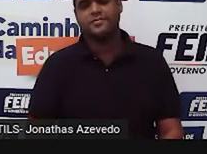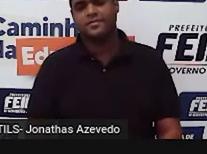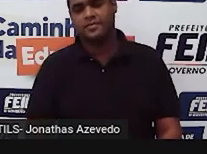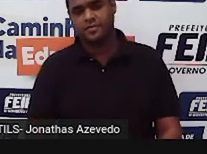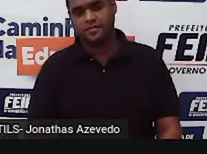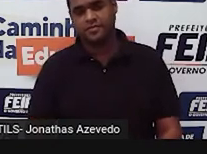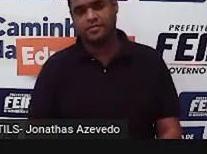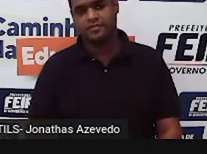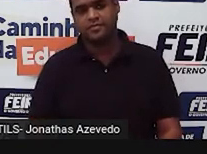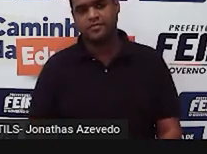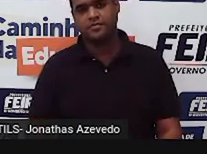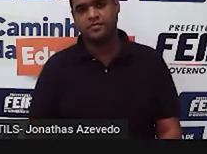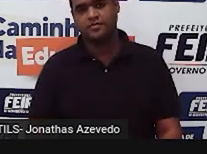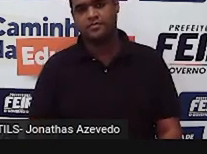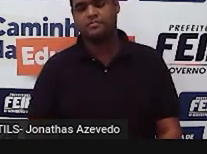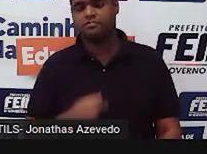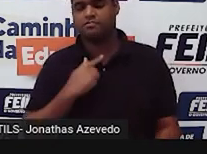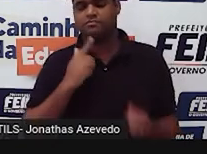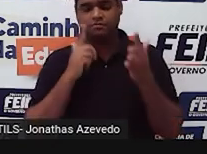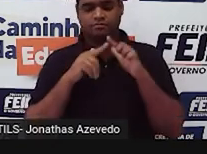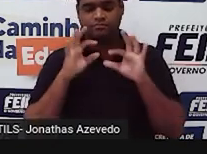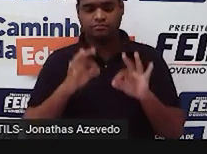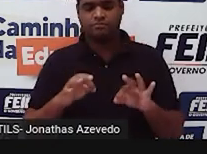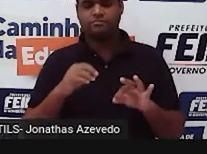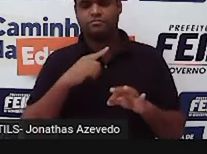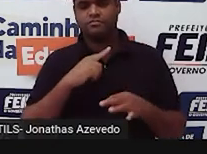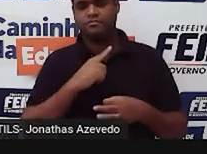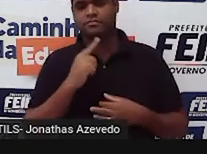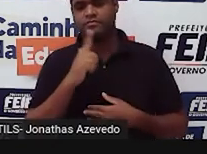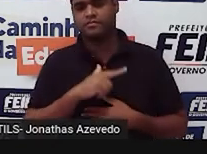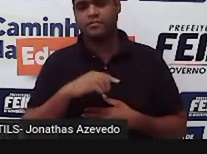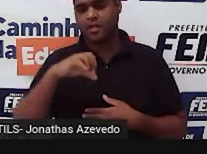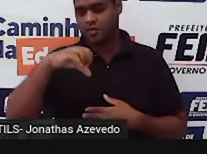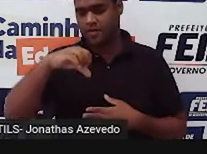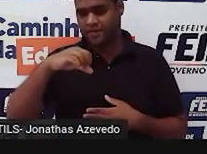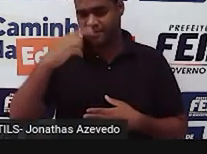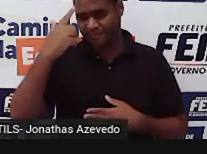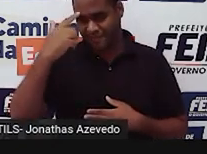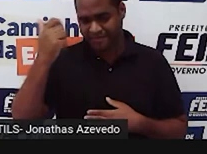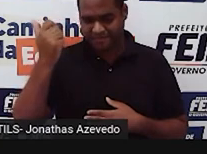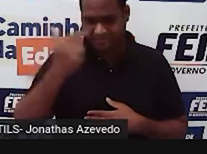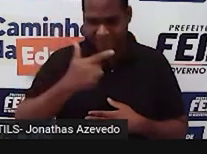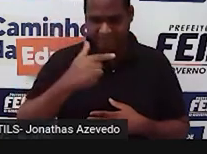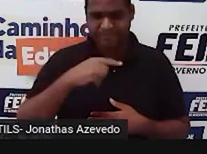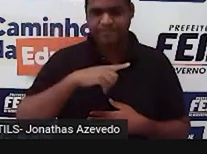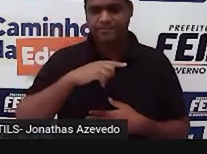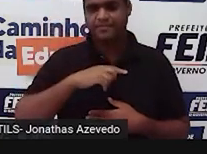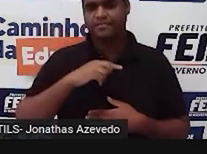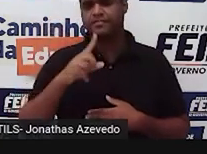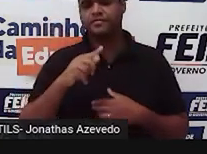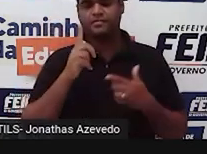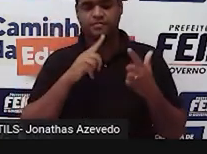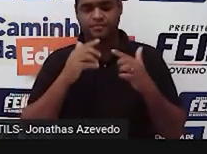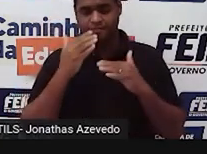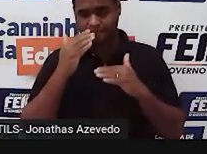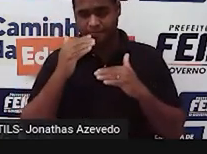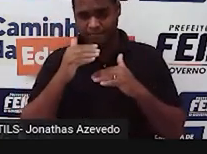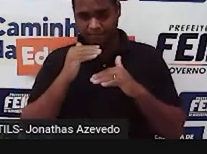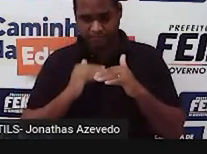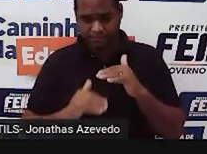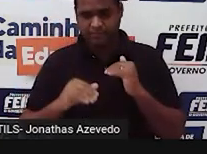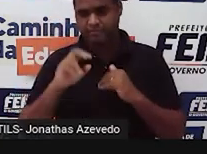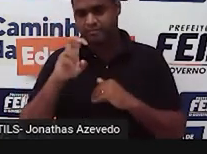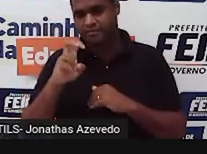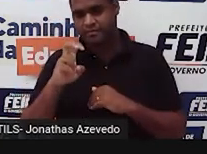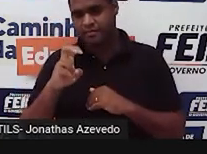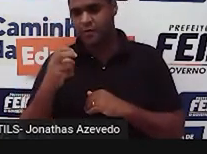né? Até vai dar certo. O 9 vai ser maior do que a subtração entre 5 e 4. Mas a